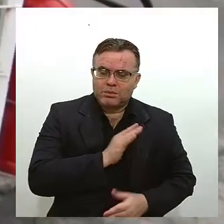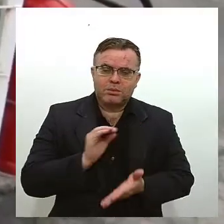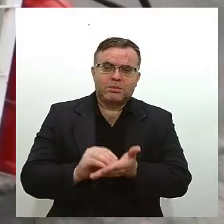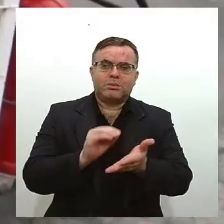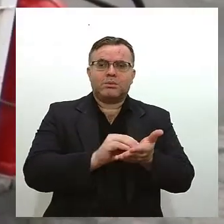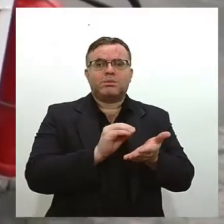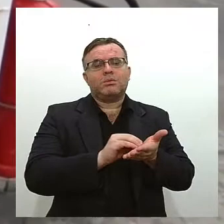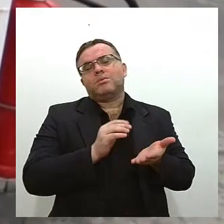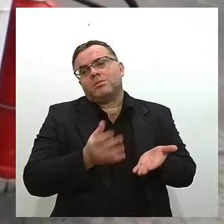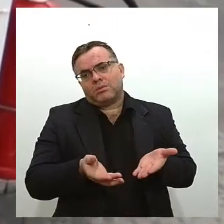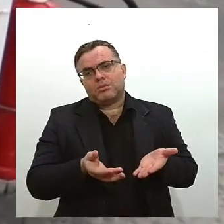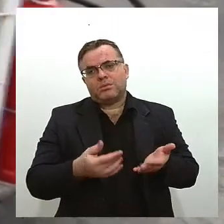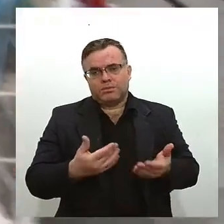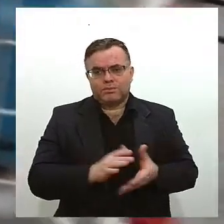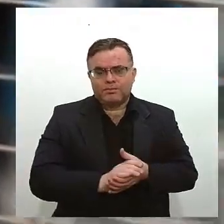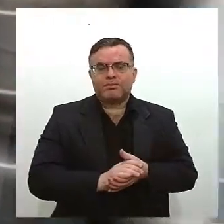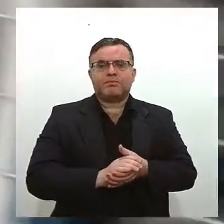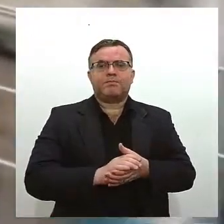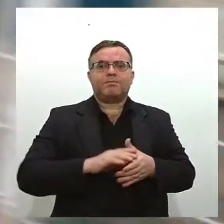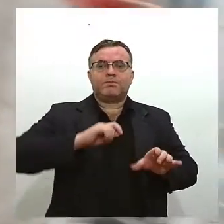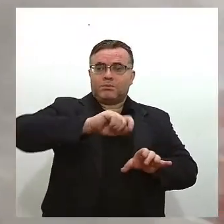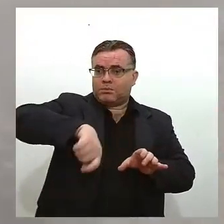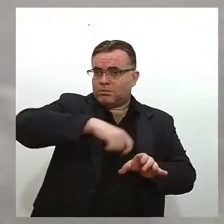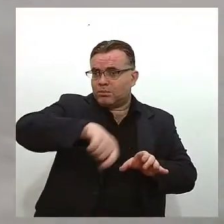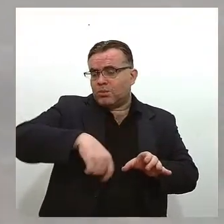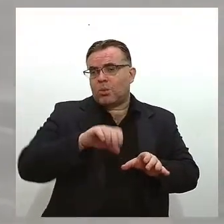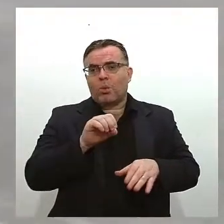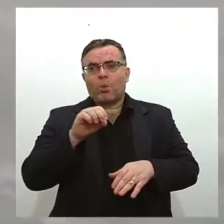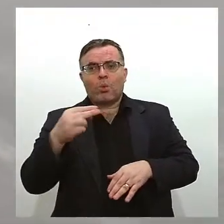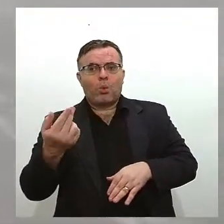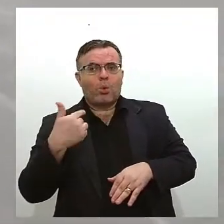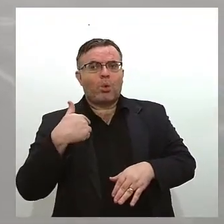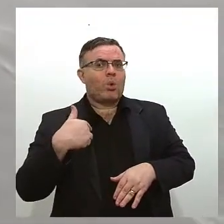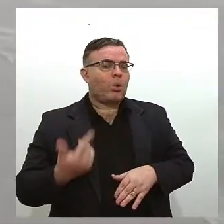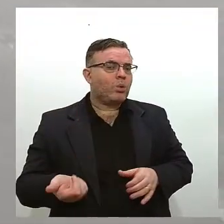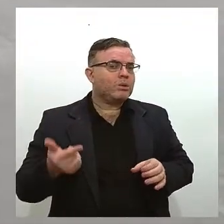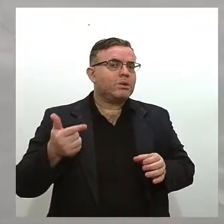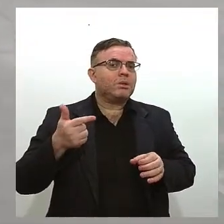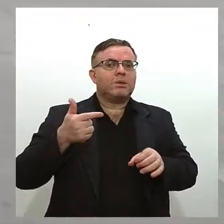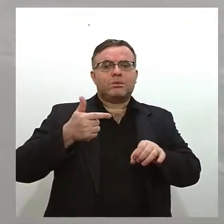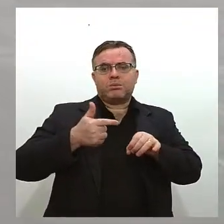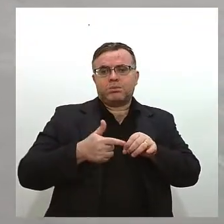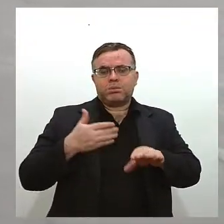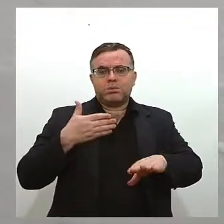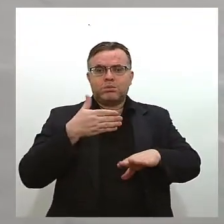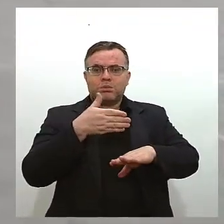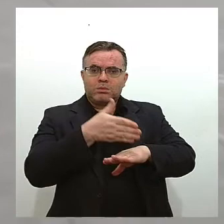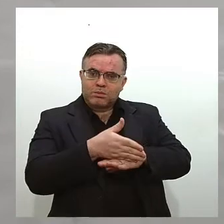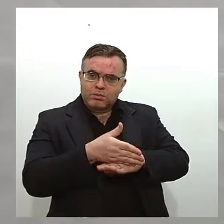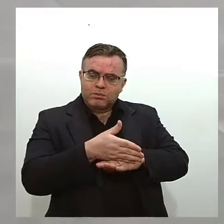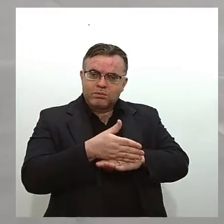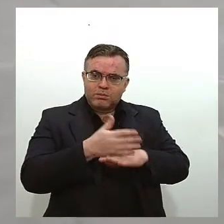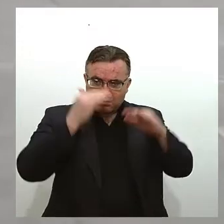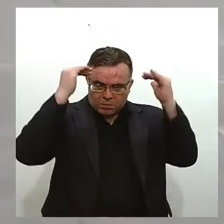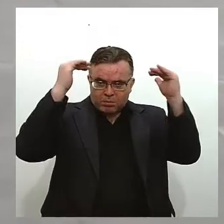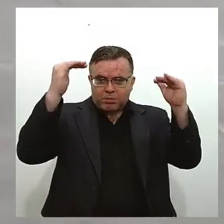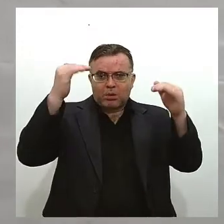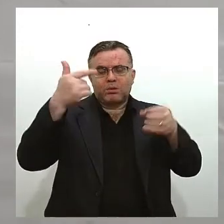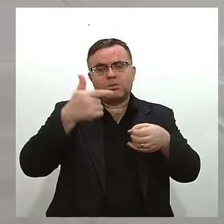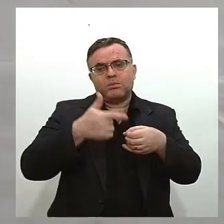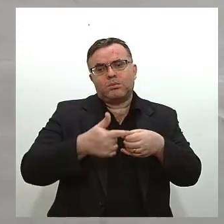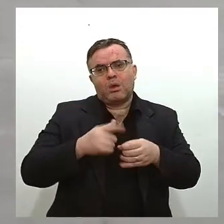Seja para cozinhar ou mesmo sair de casa para abastecer os veículos com tantos